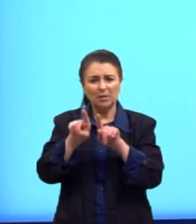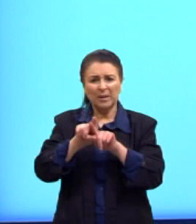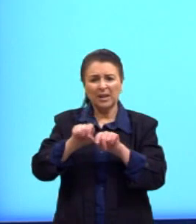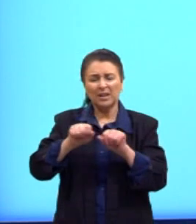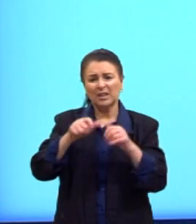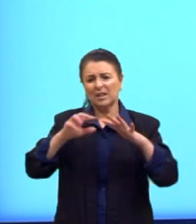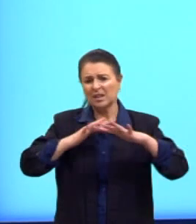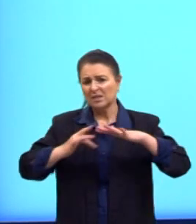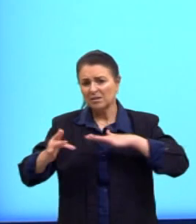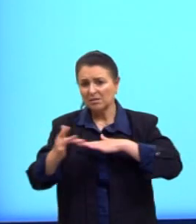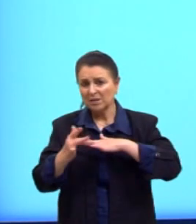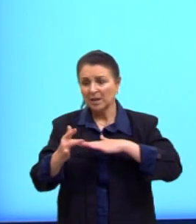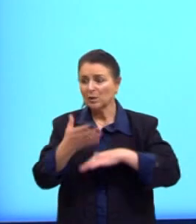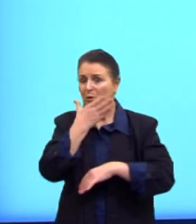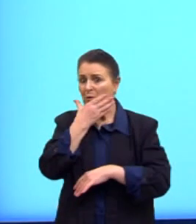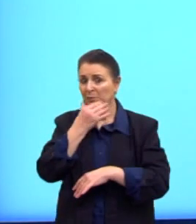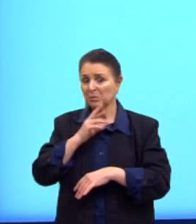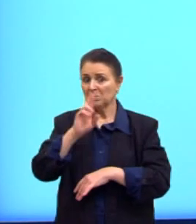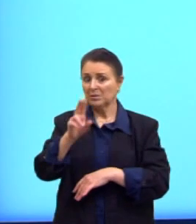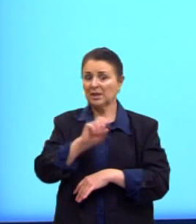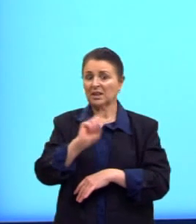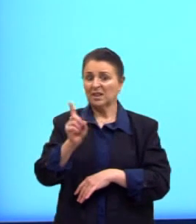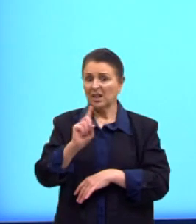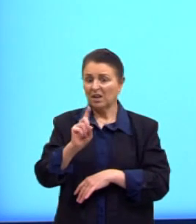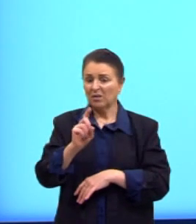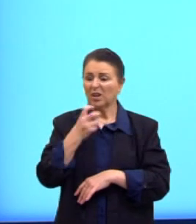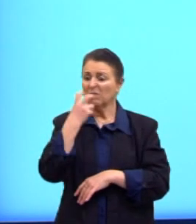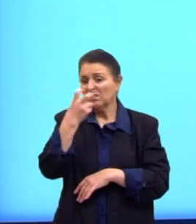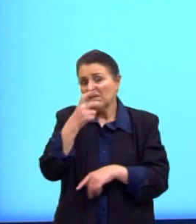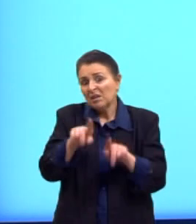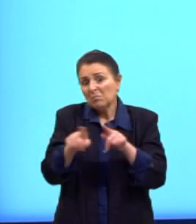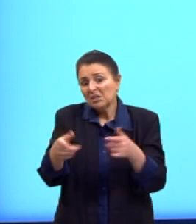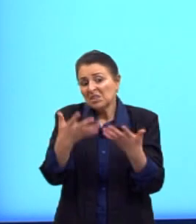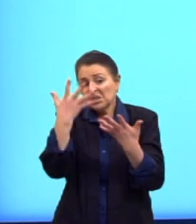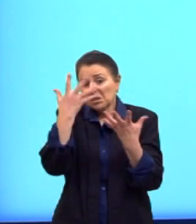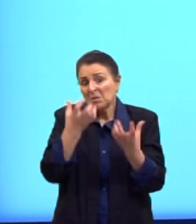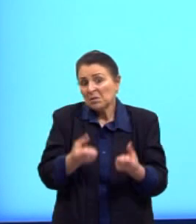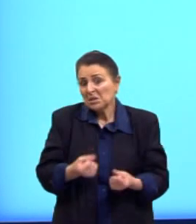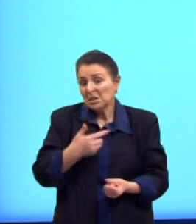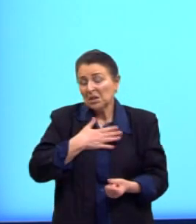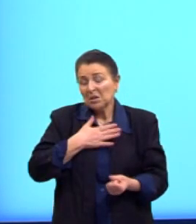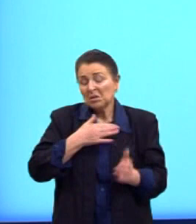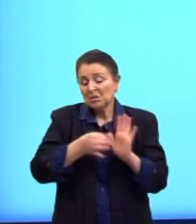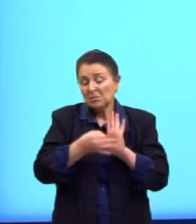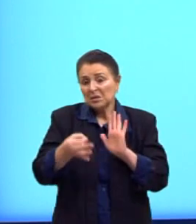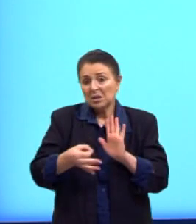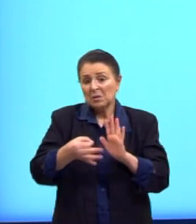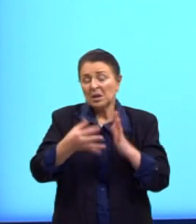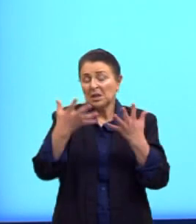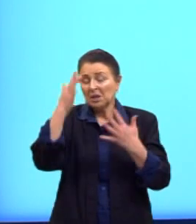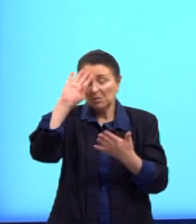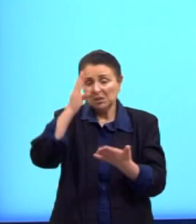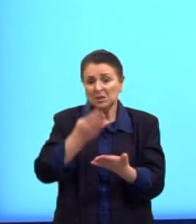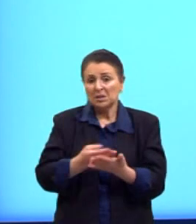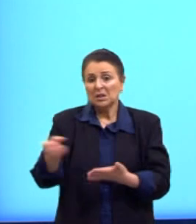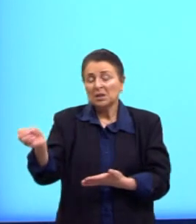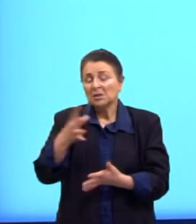responde, não, eu já tentei. Mas ele insiste em não acreditar nas novas tecnologias.